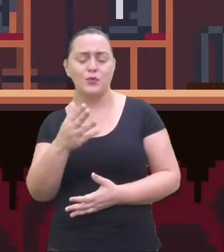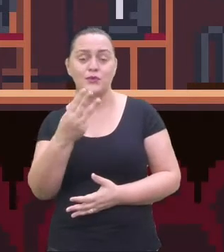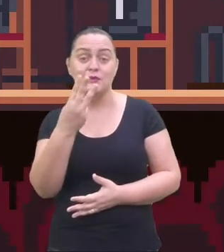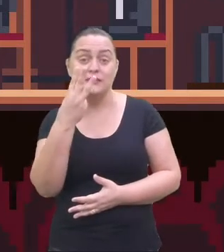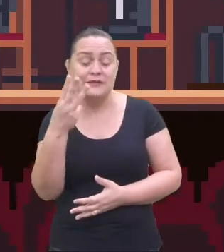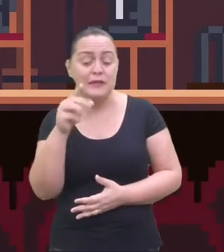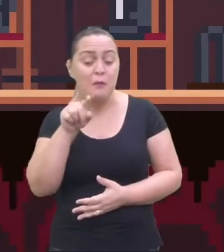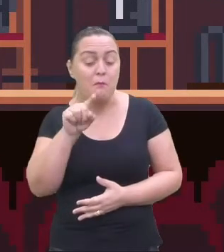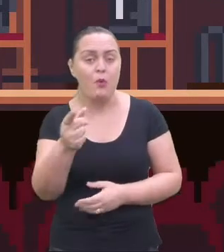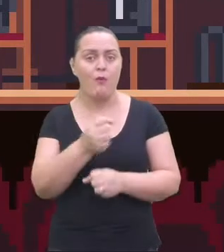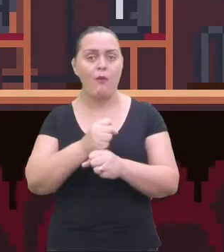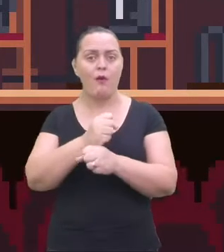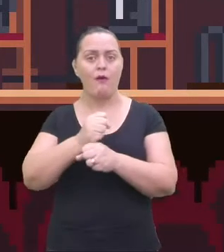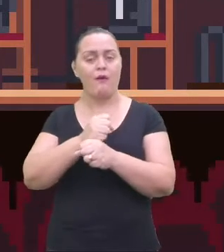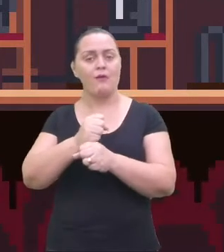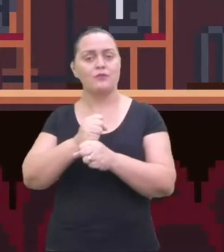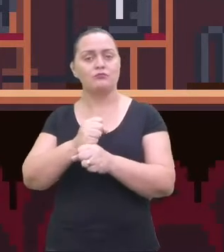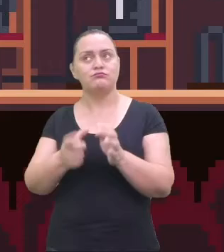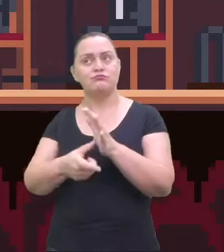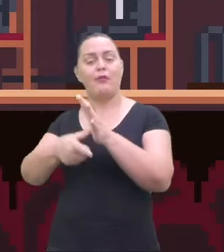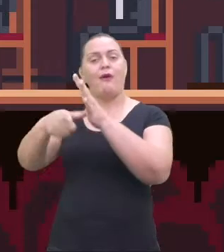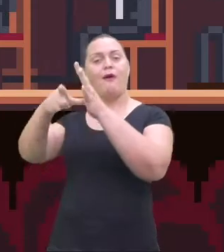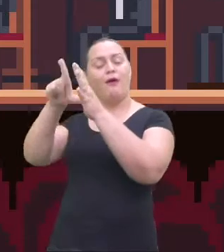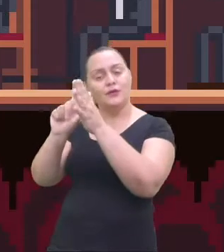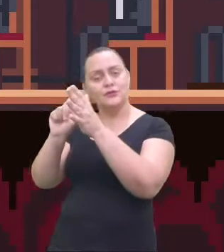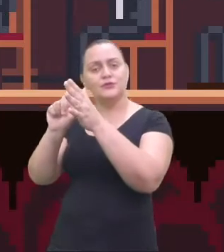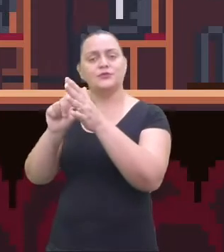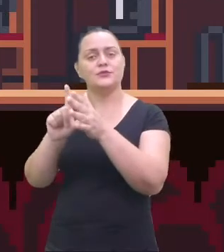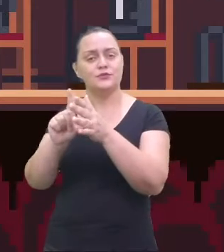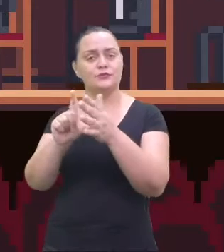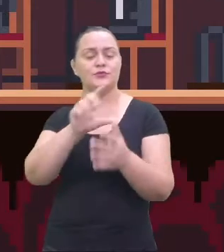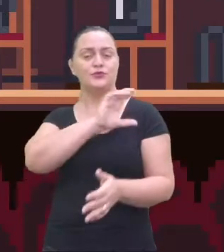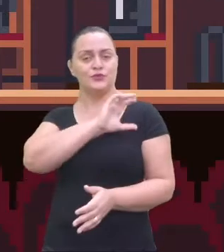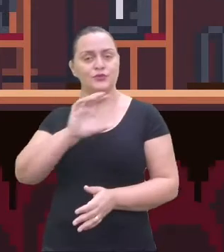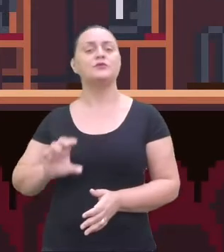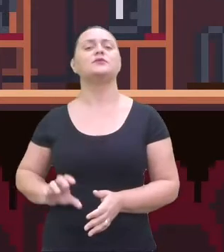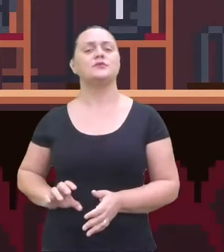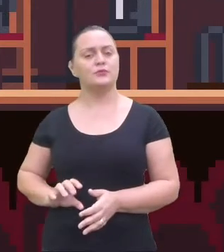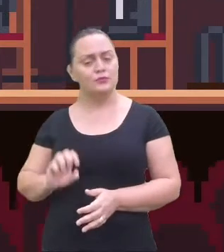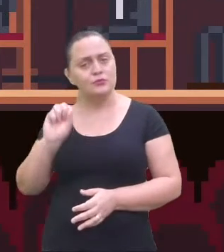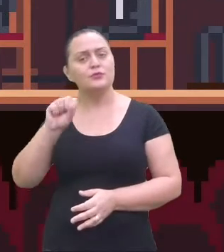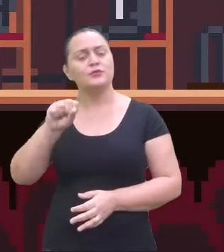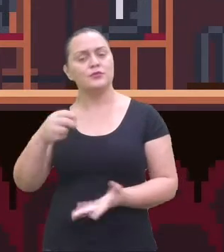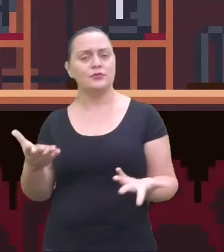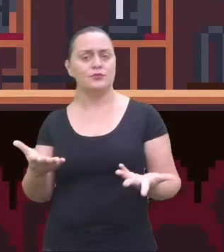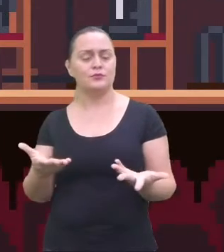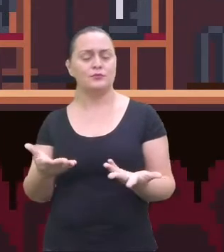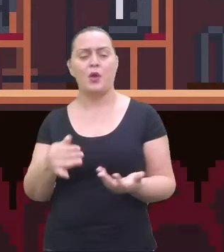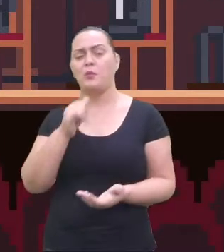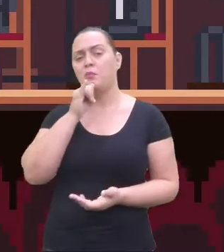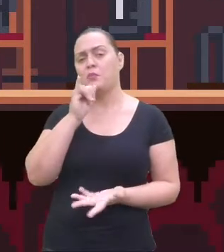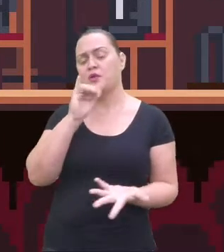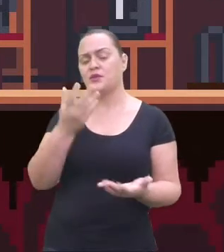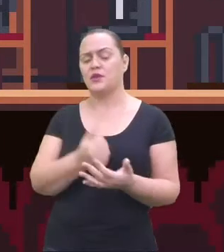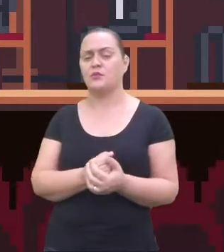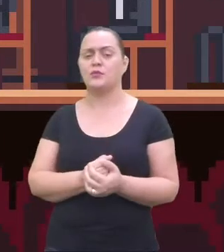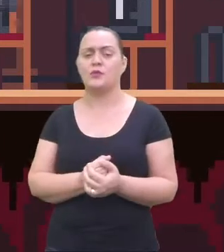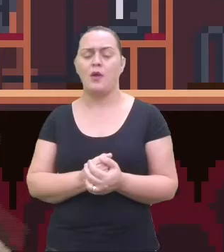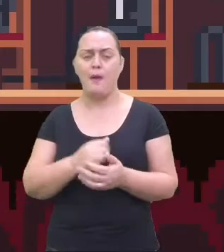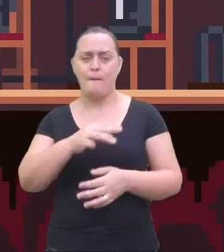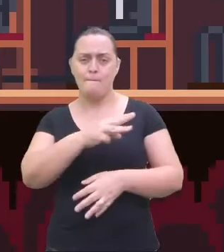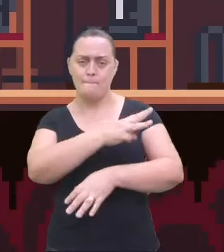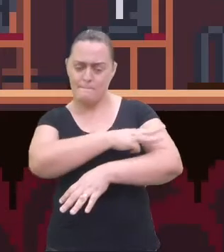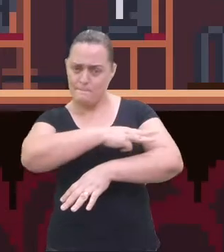Cristo. As liras, as harpas, na Mesopotâmia, no Panteão, tudo isso